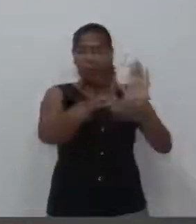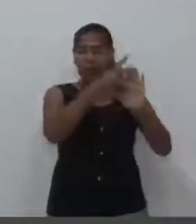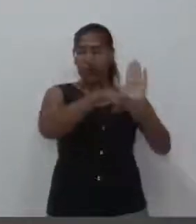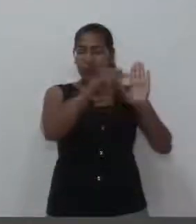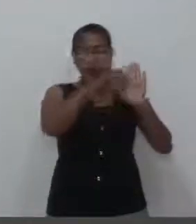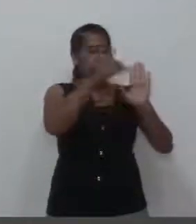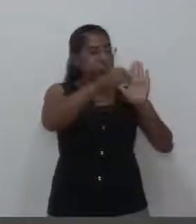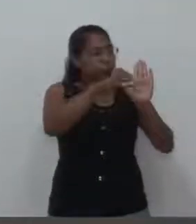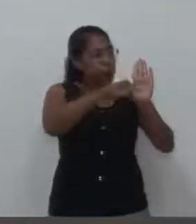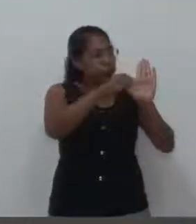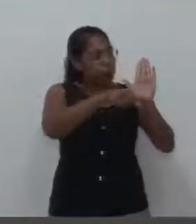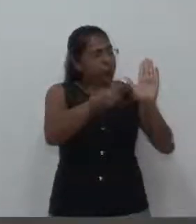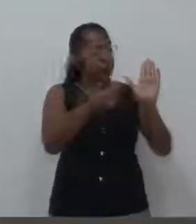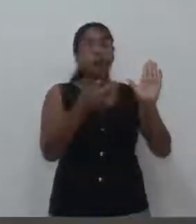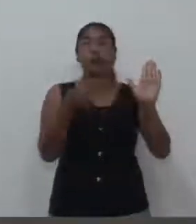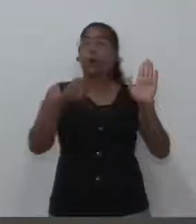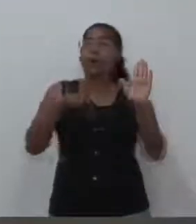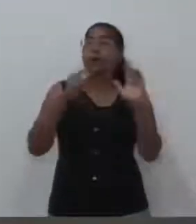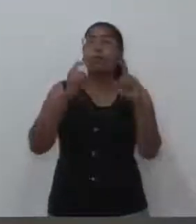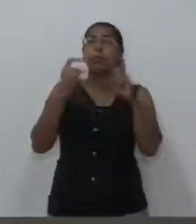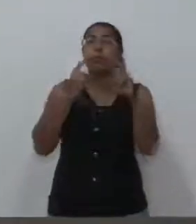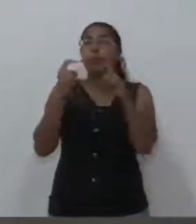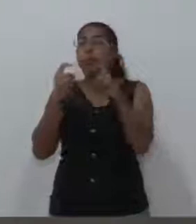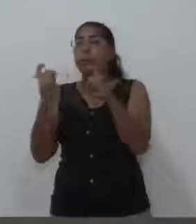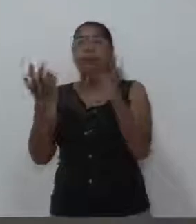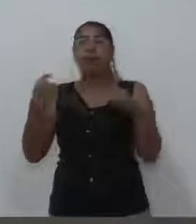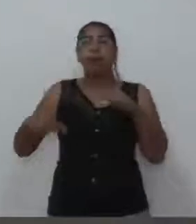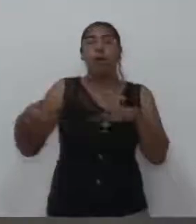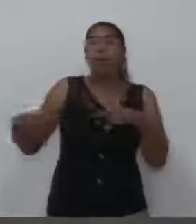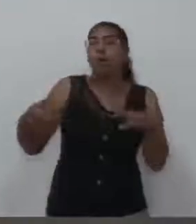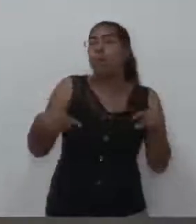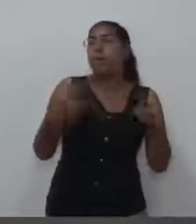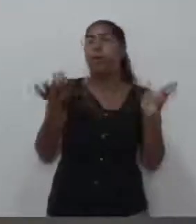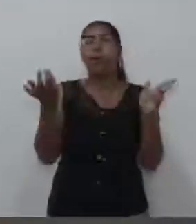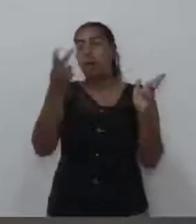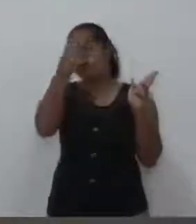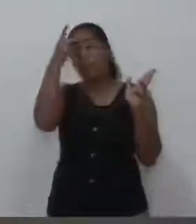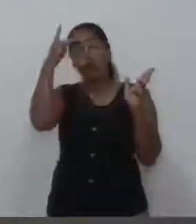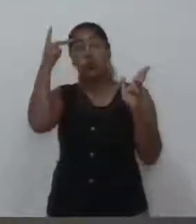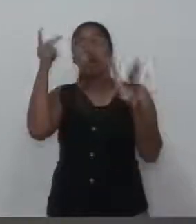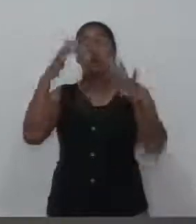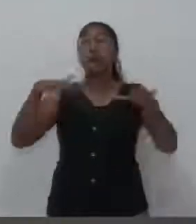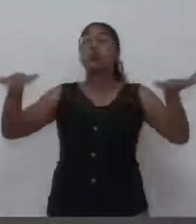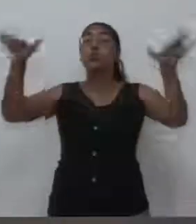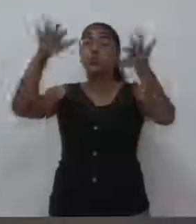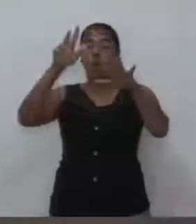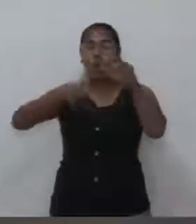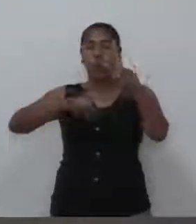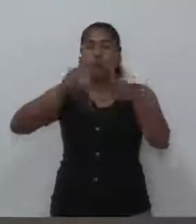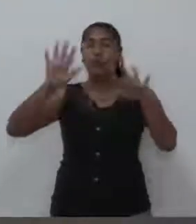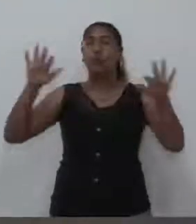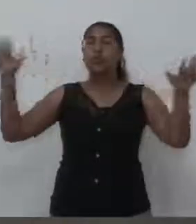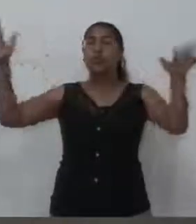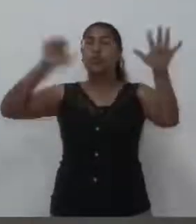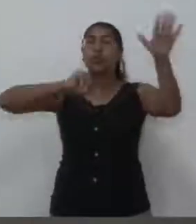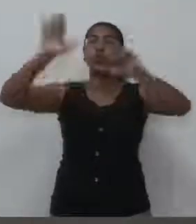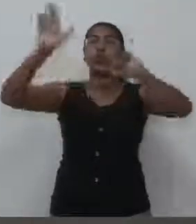amplamente debatido, discutido, foram feitos debates, audiências, tudo o que está previsto, acho que de forma absolutamente